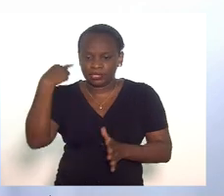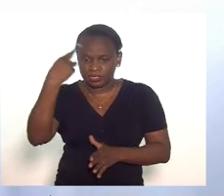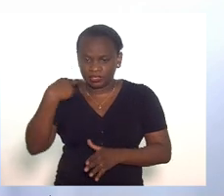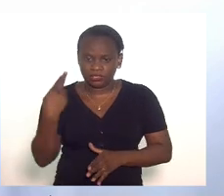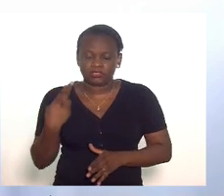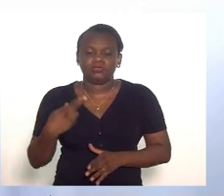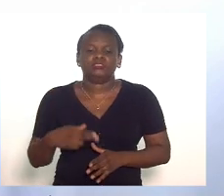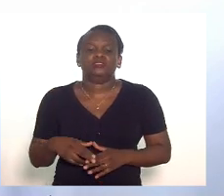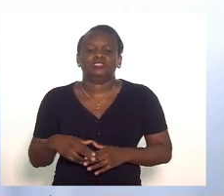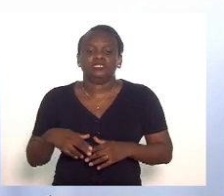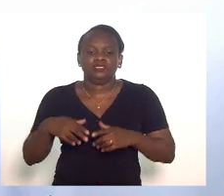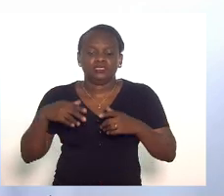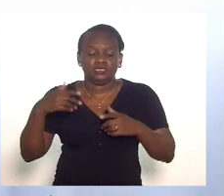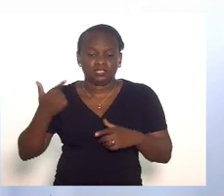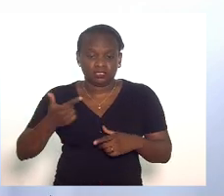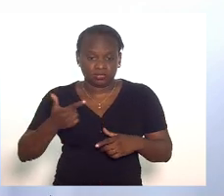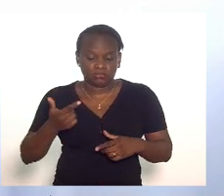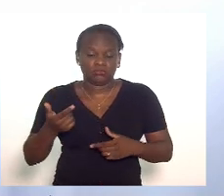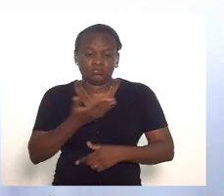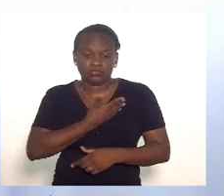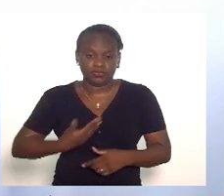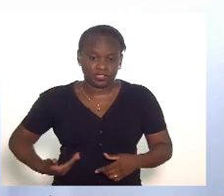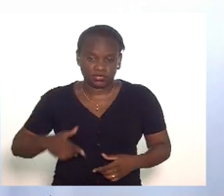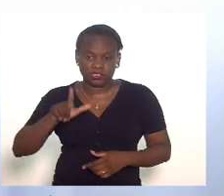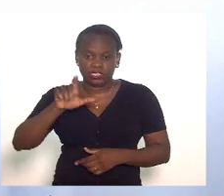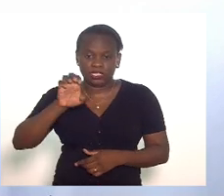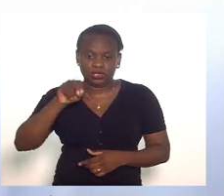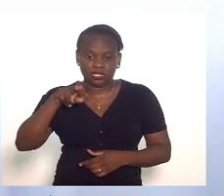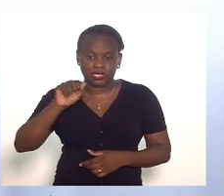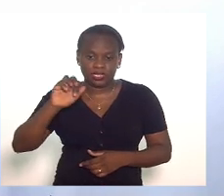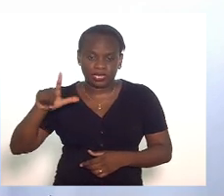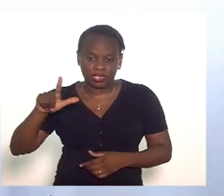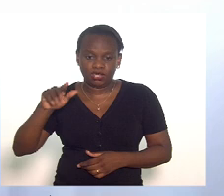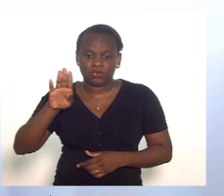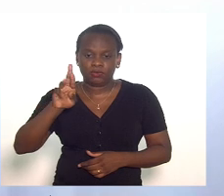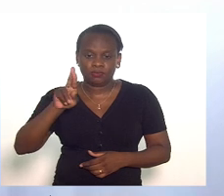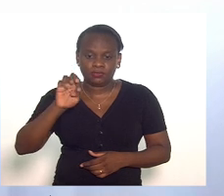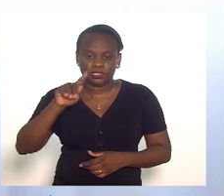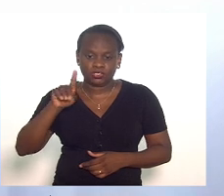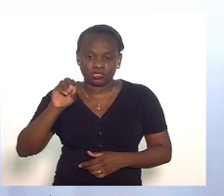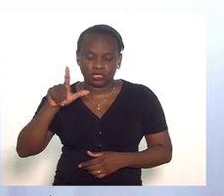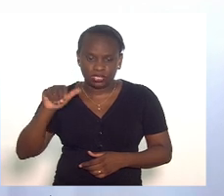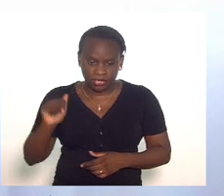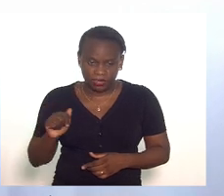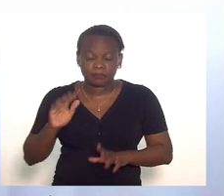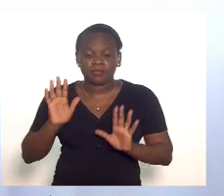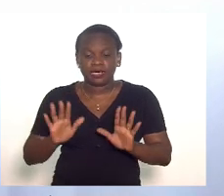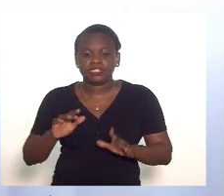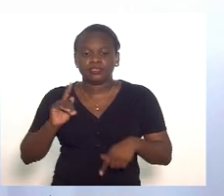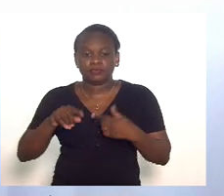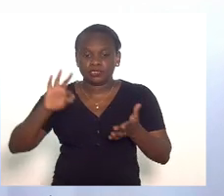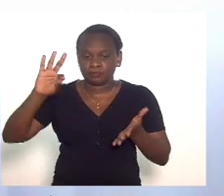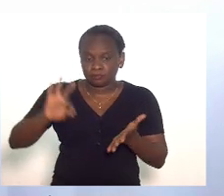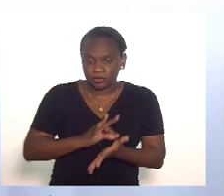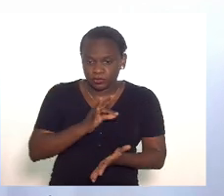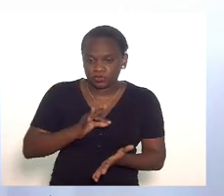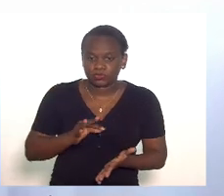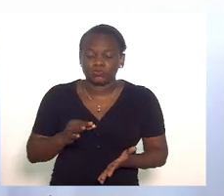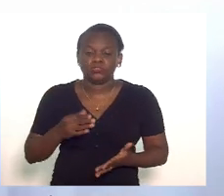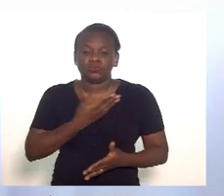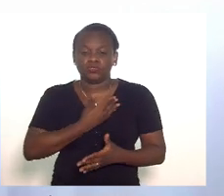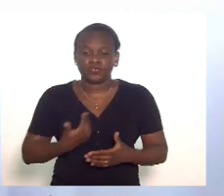na segunda administração do governador Leonel Brizola e através de uma canetada o governador que